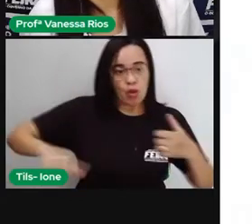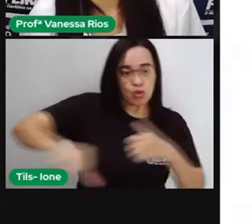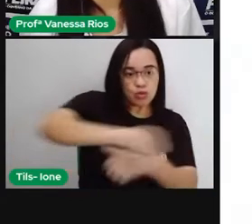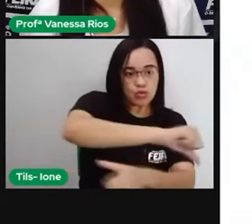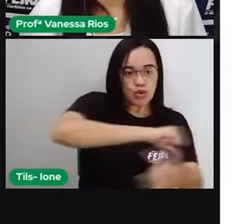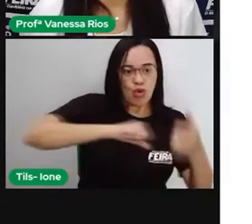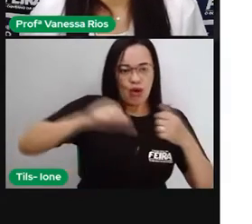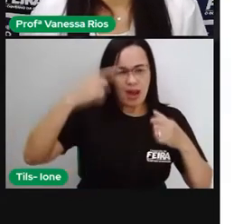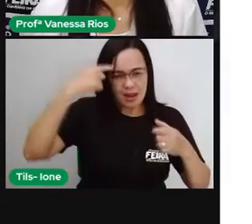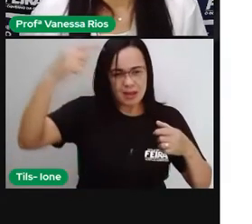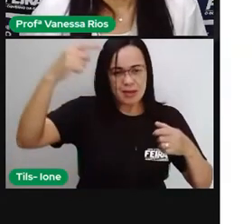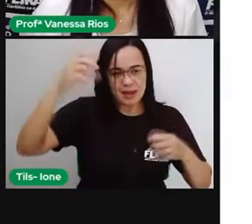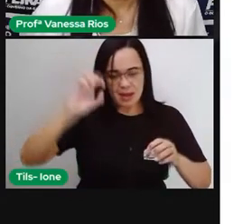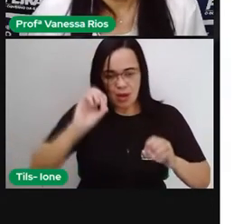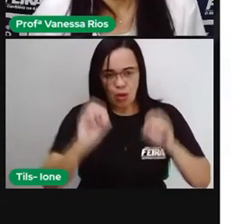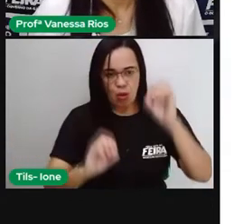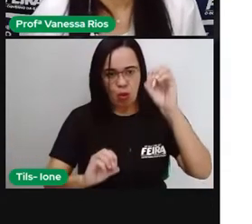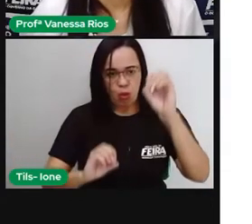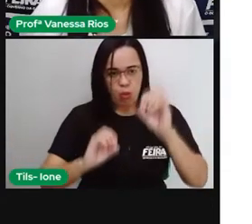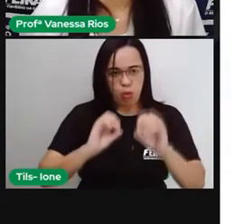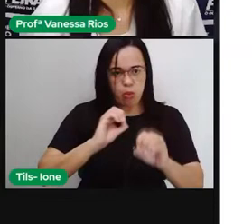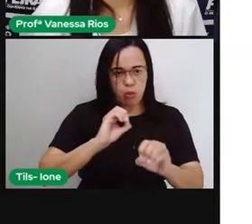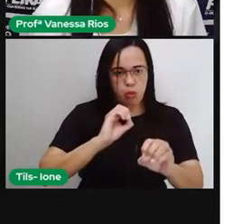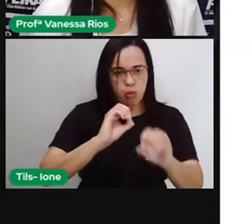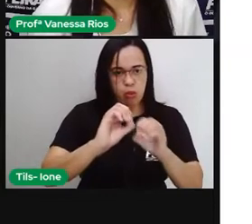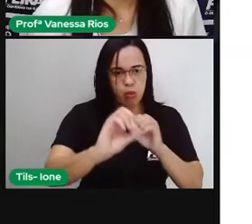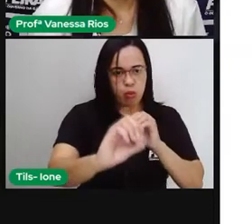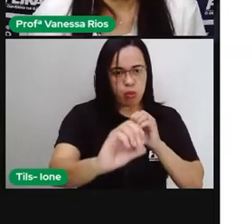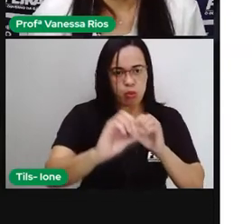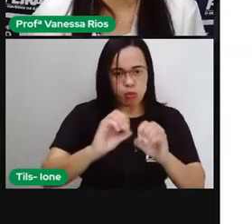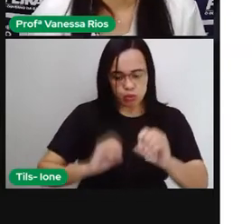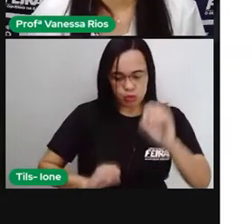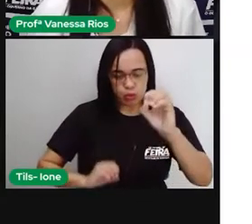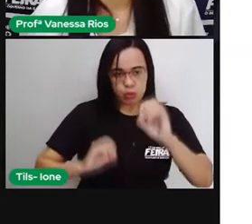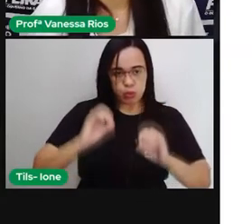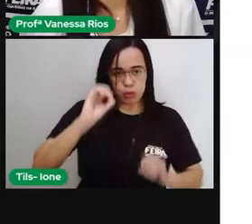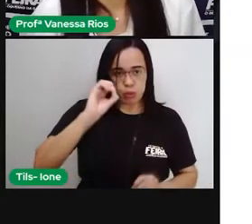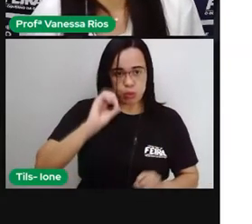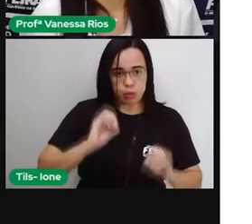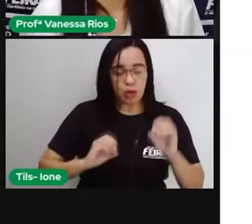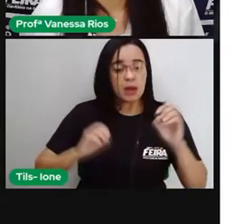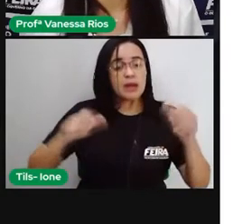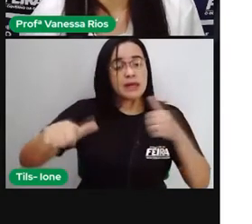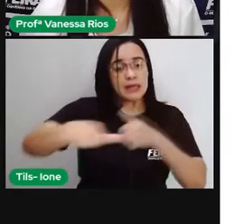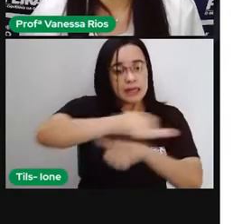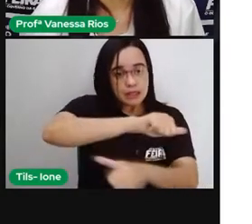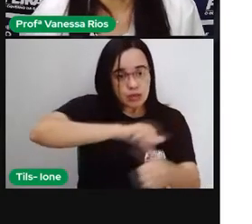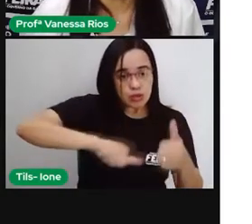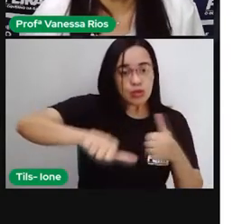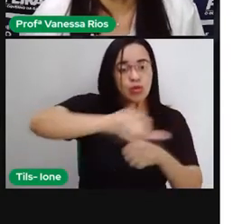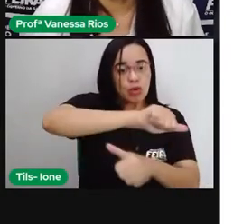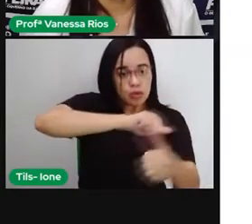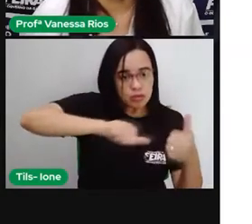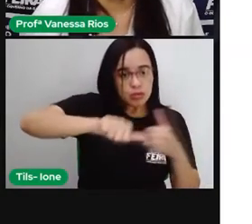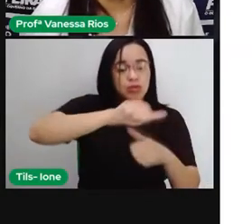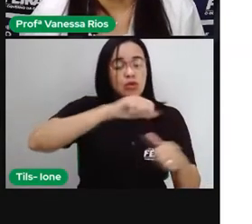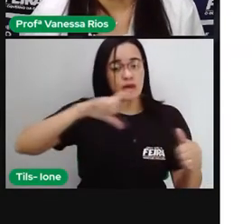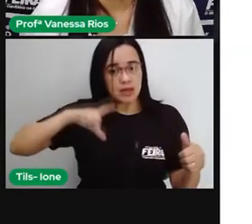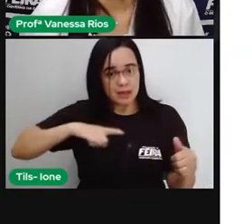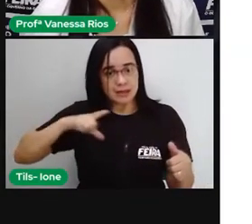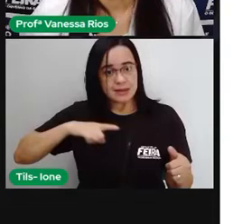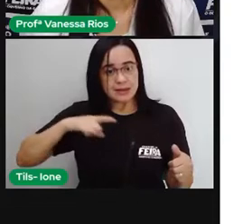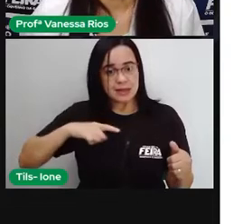aí para o nosso corpo e que é levado pelo sangue que está aí no sistema circulatório.